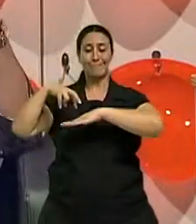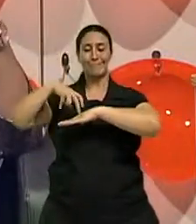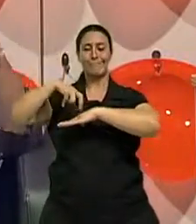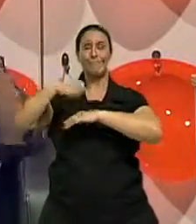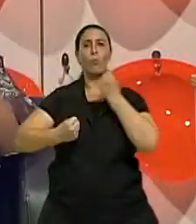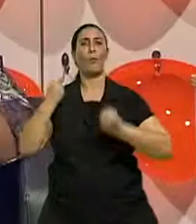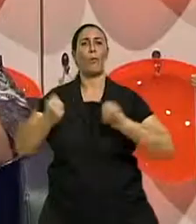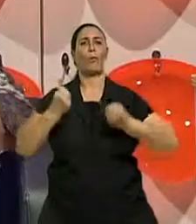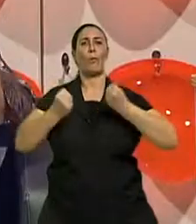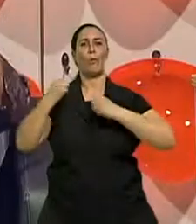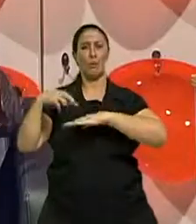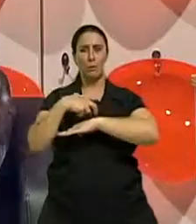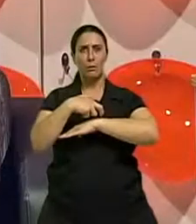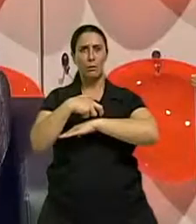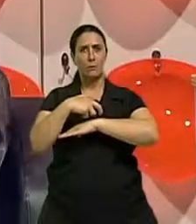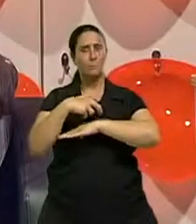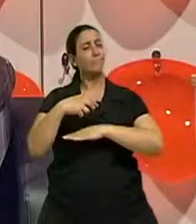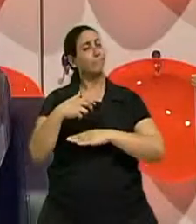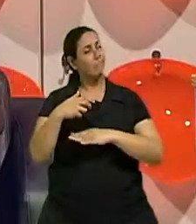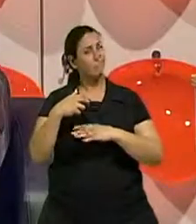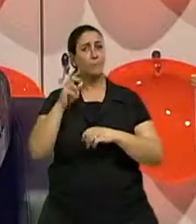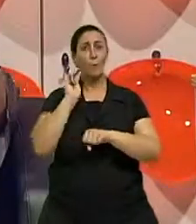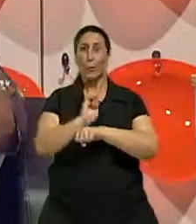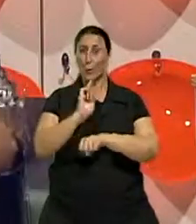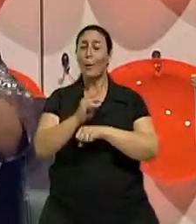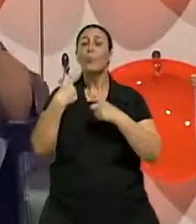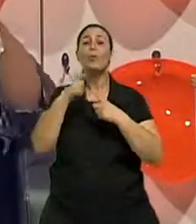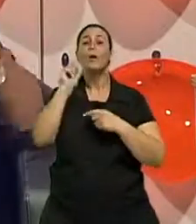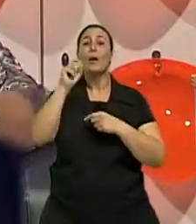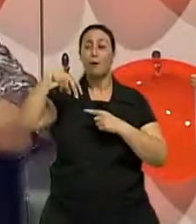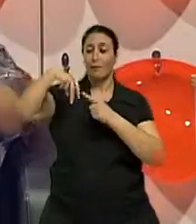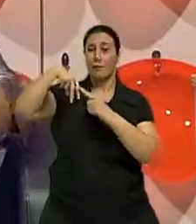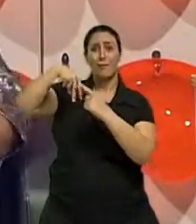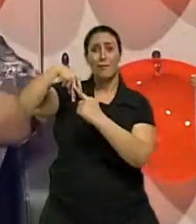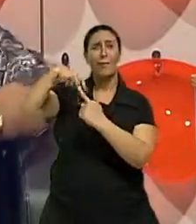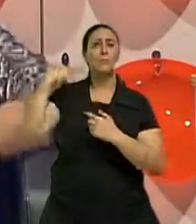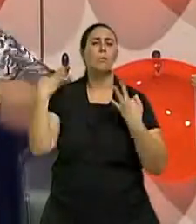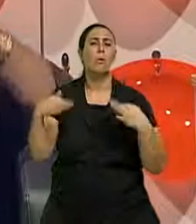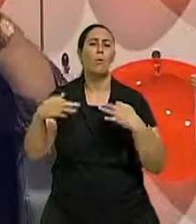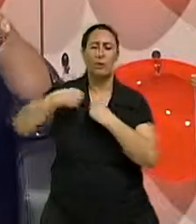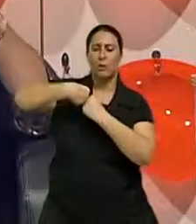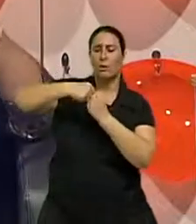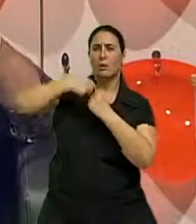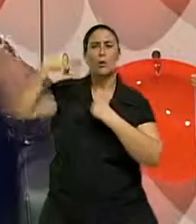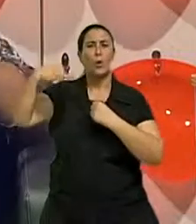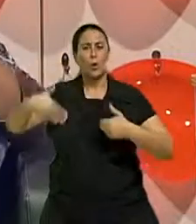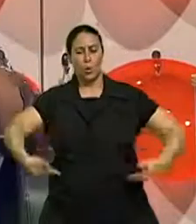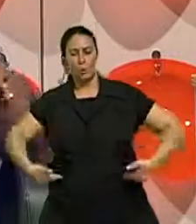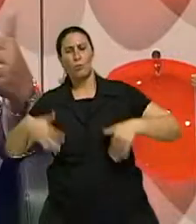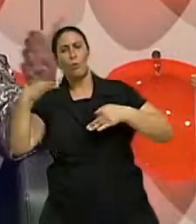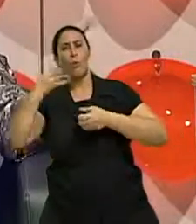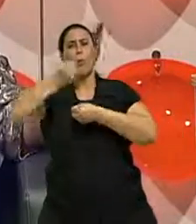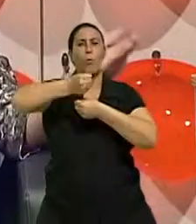E aí tem uma atividade de impacto sobre as suas pernas, as articulações, o joelho, quadril, a coluna